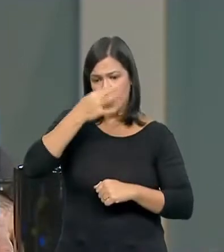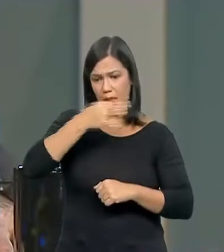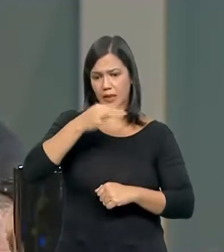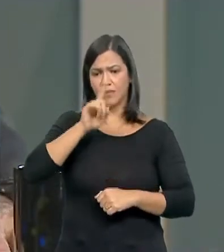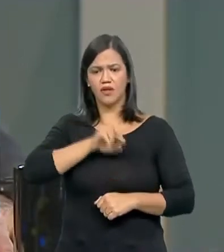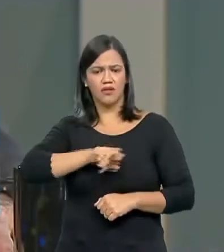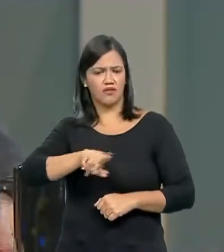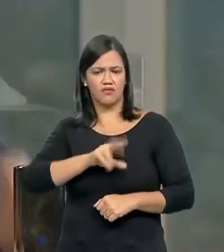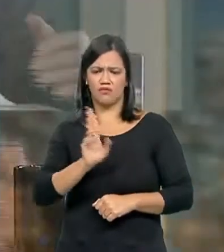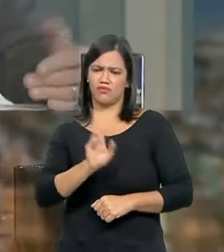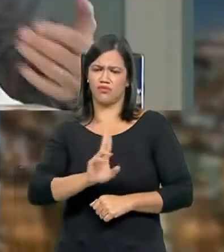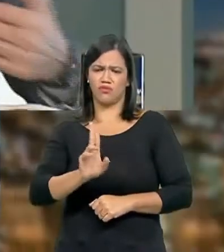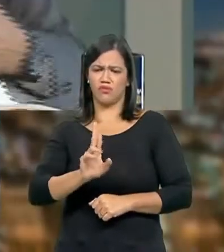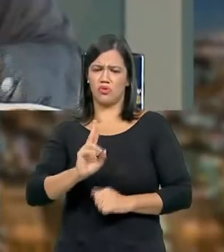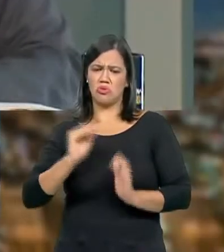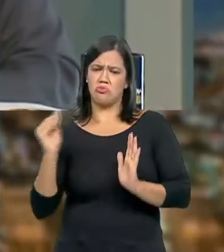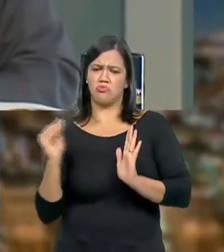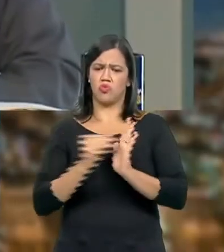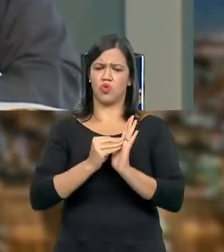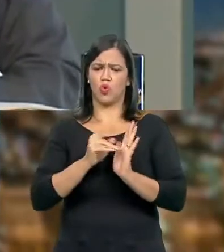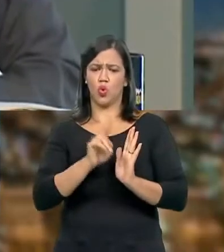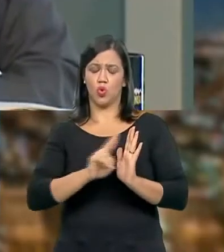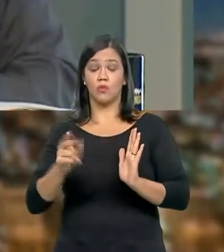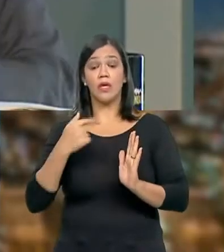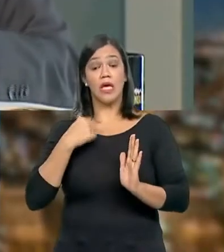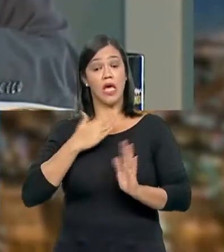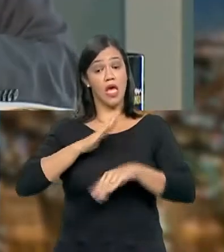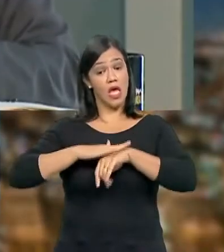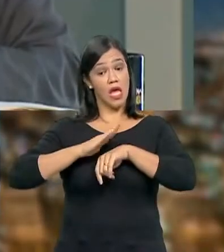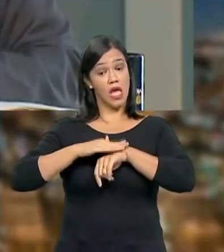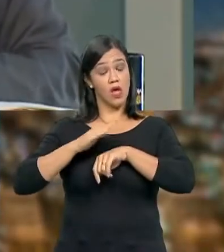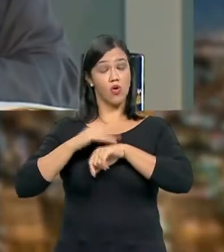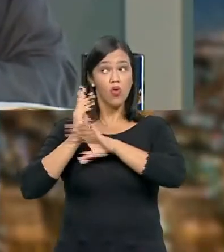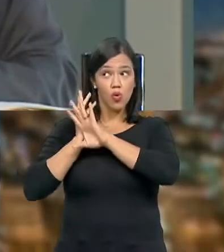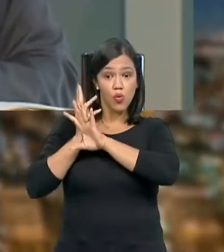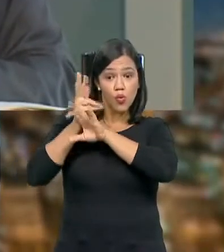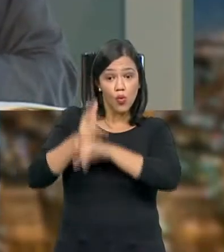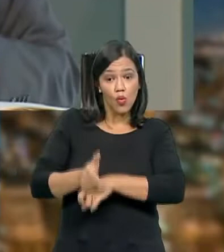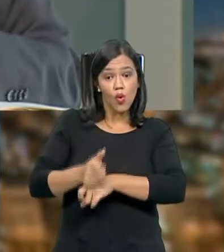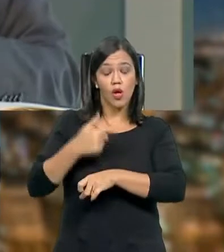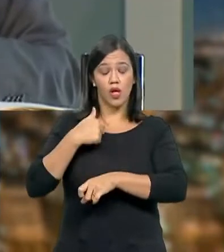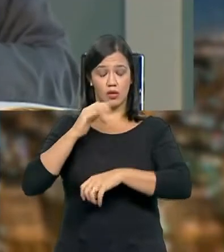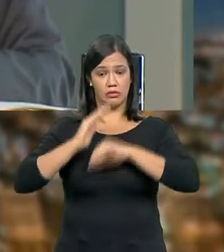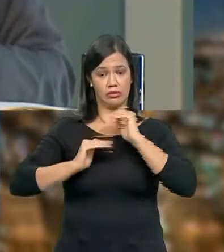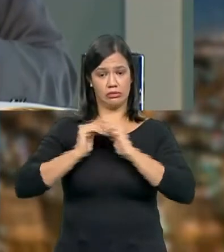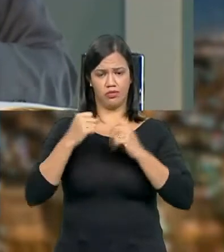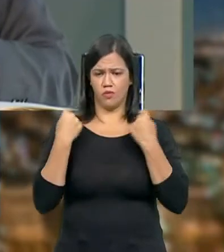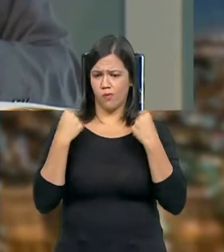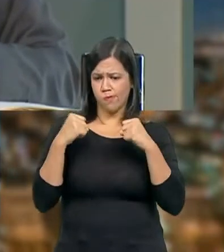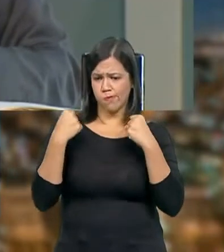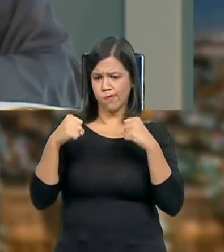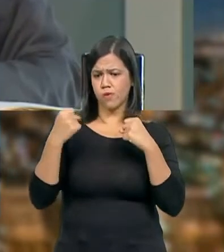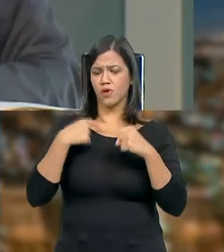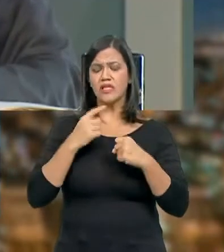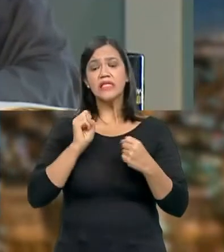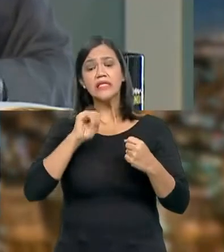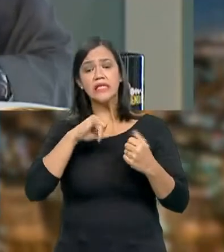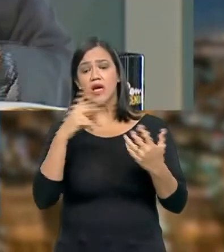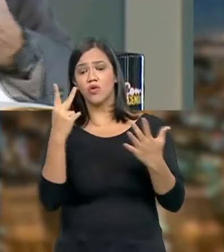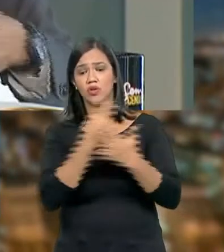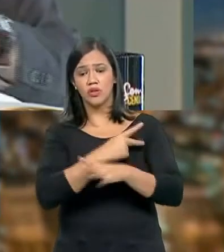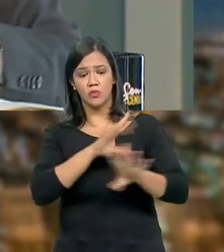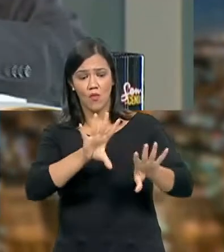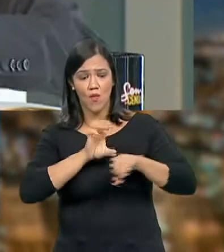essa qualificação. Ele disse que no caso dele pelo passado de atleta isso se apresentaria como uma gripezinha.